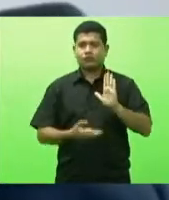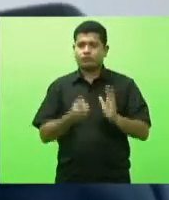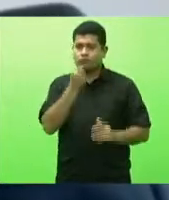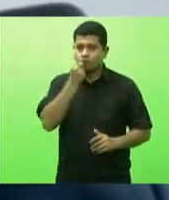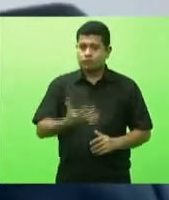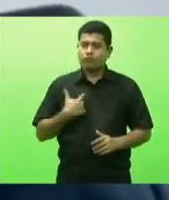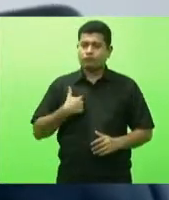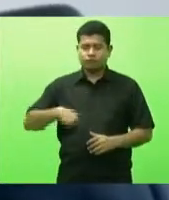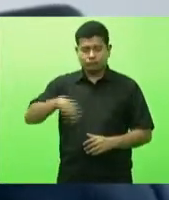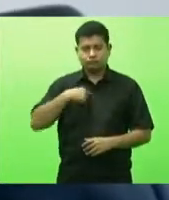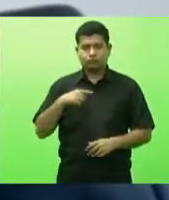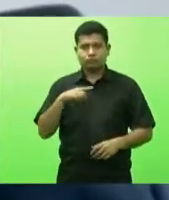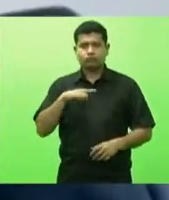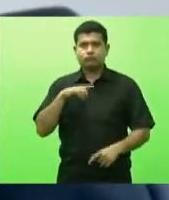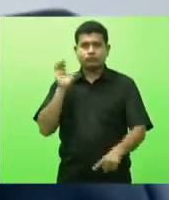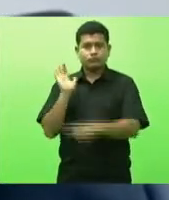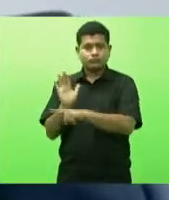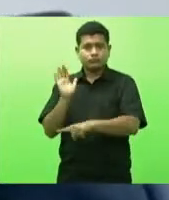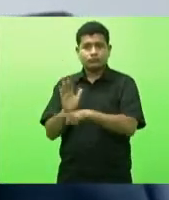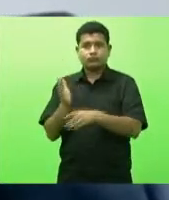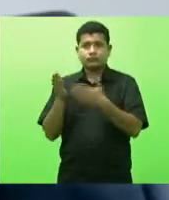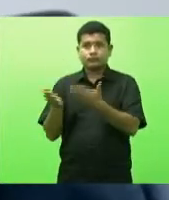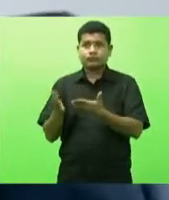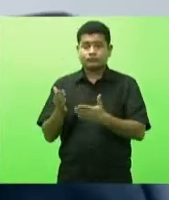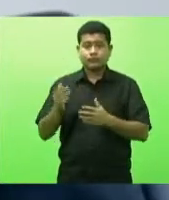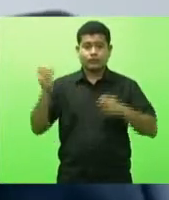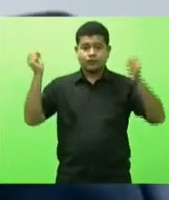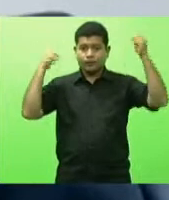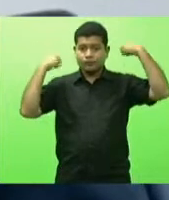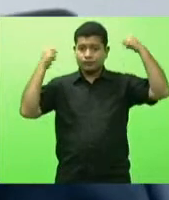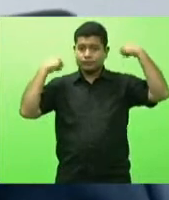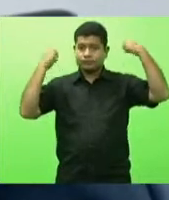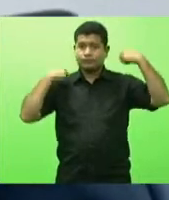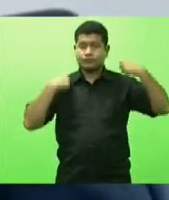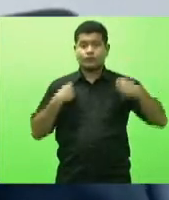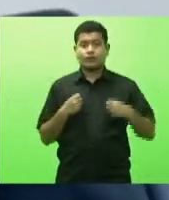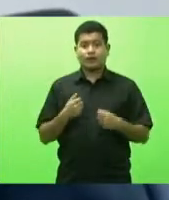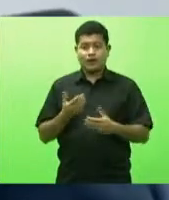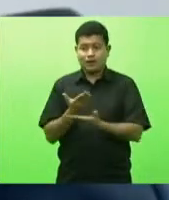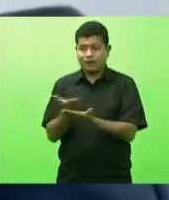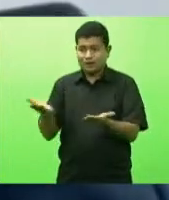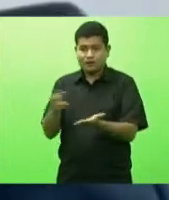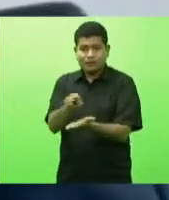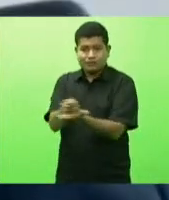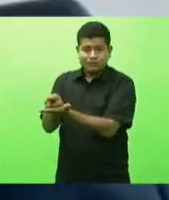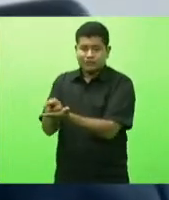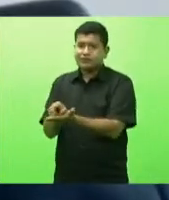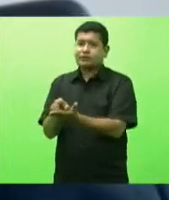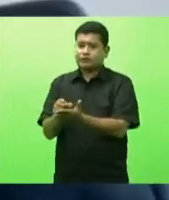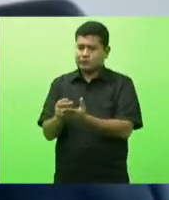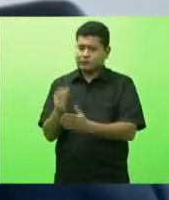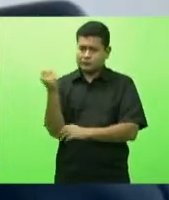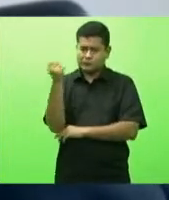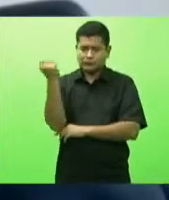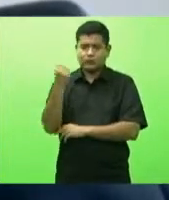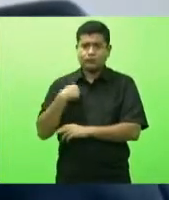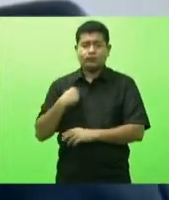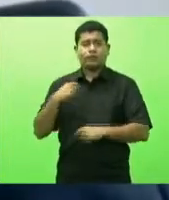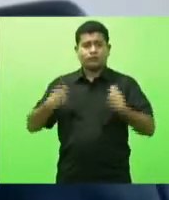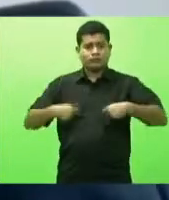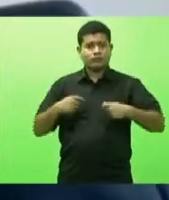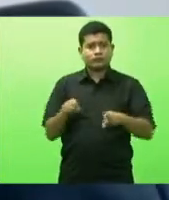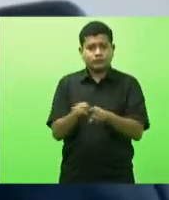dando apoio a Chapecó retirando os pacientes com maior gravidade mas outras ações precisam sim ser tomadas conversei muito